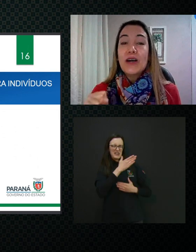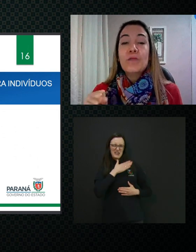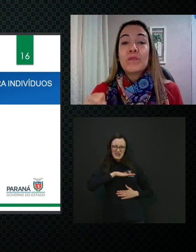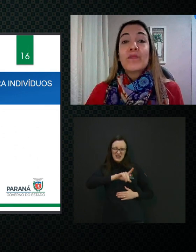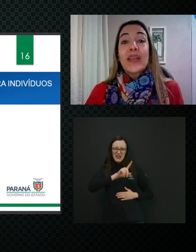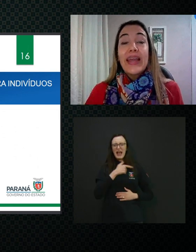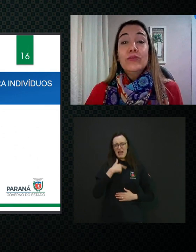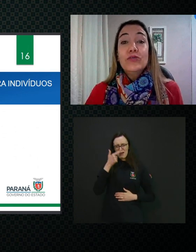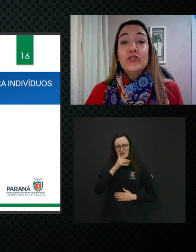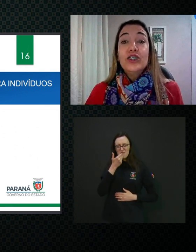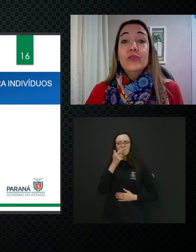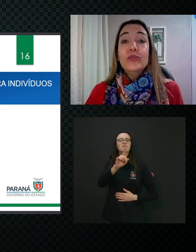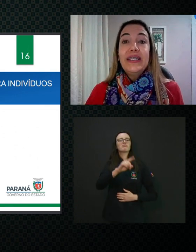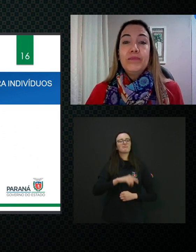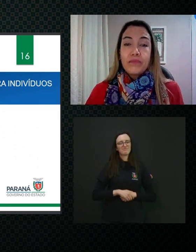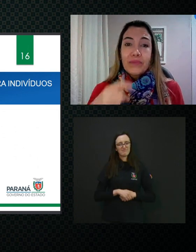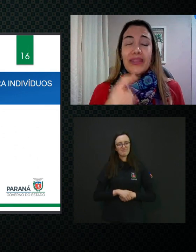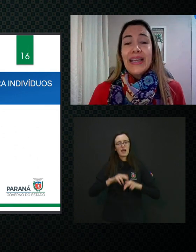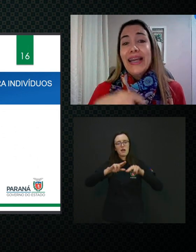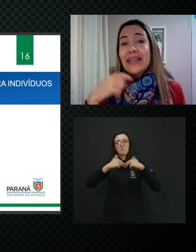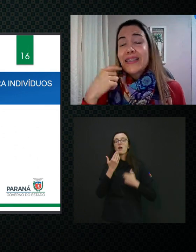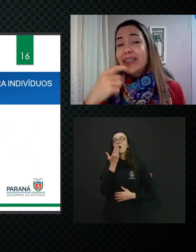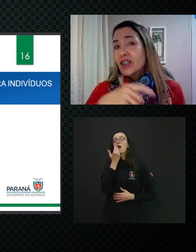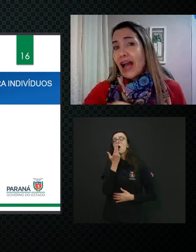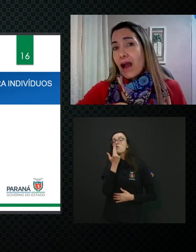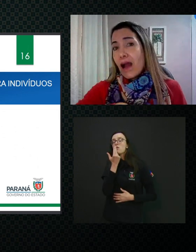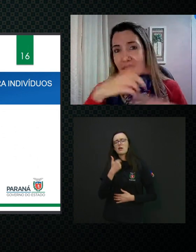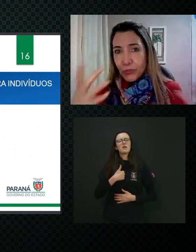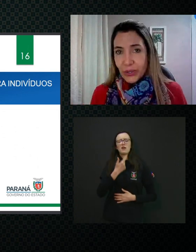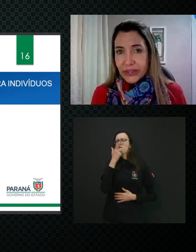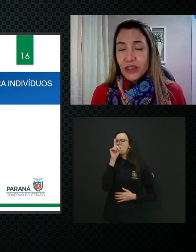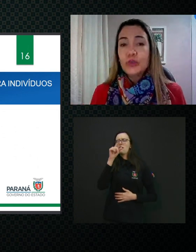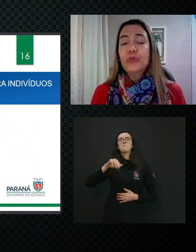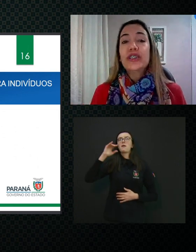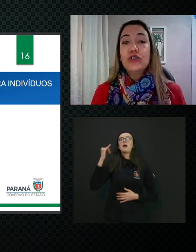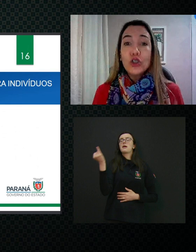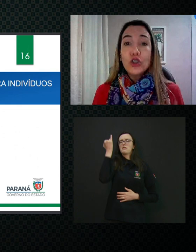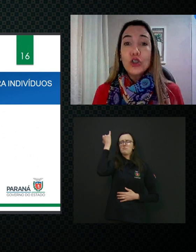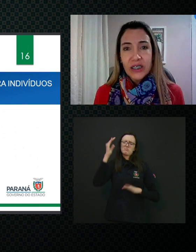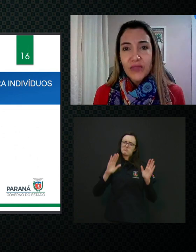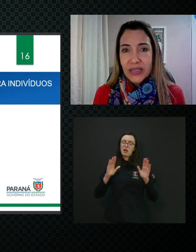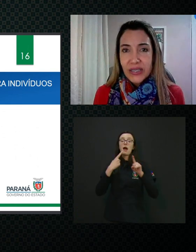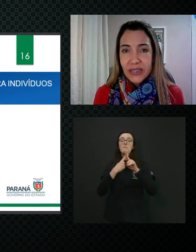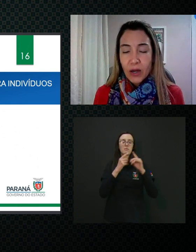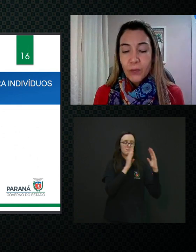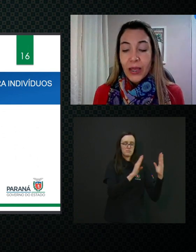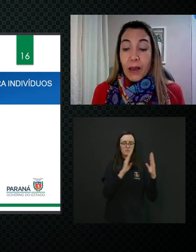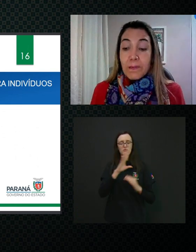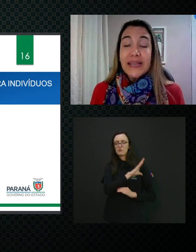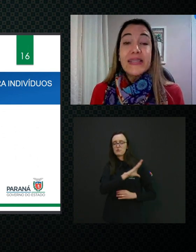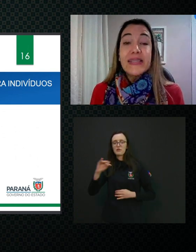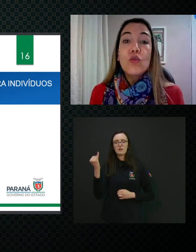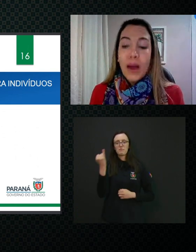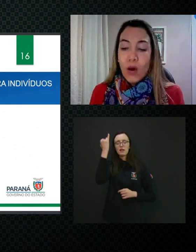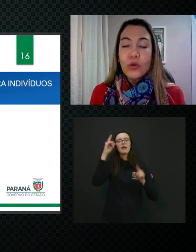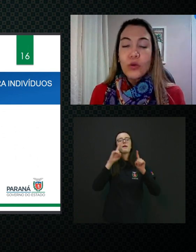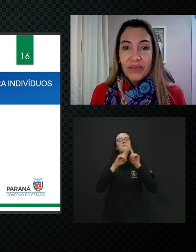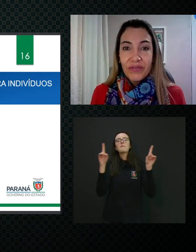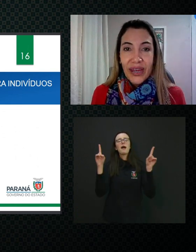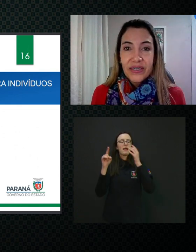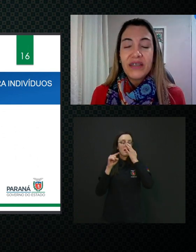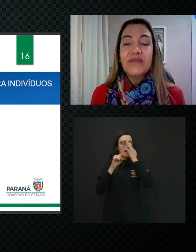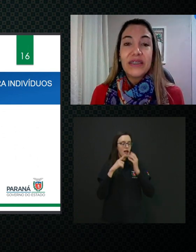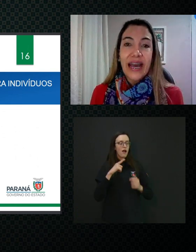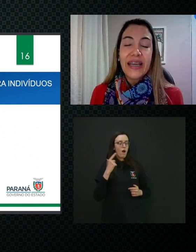nutrição, eu não digo que ela seja a mais importante porque todas as fases são. Mas nenhuma